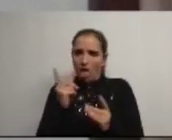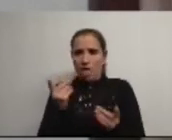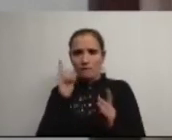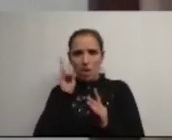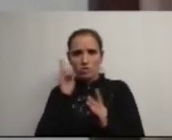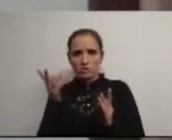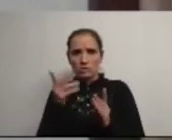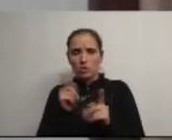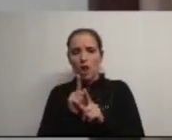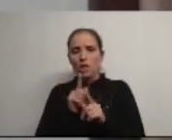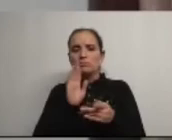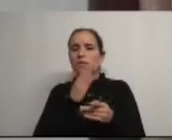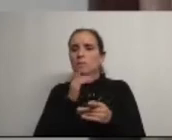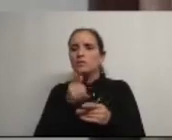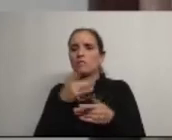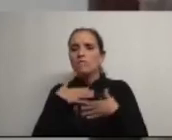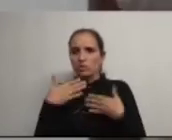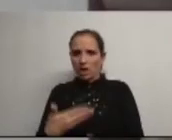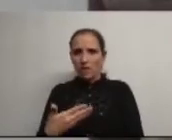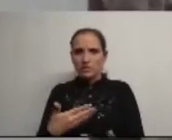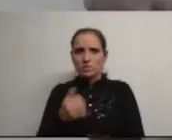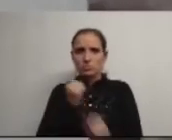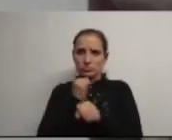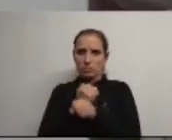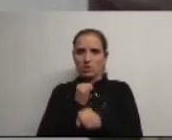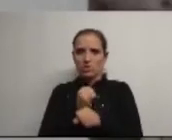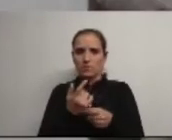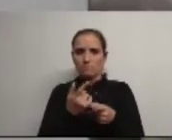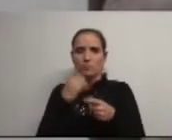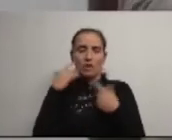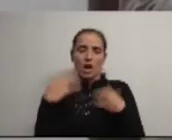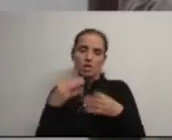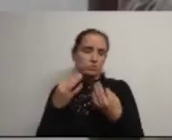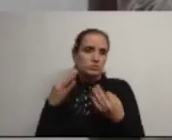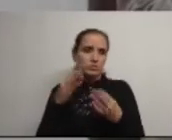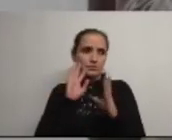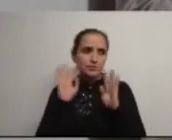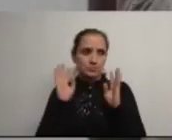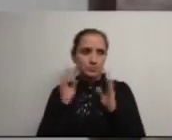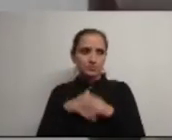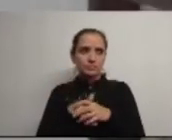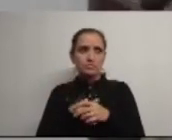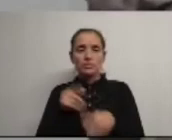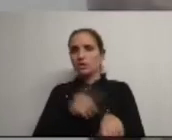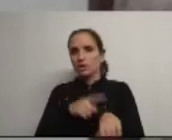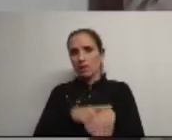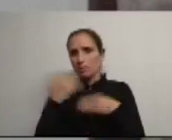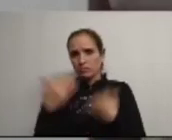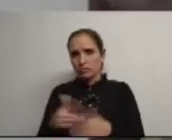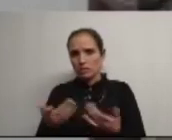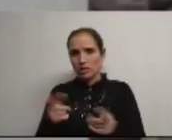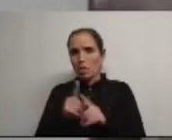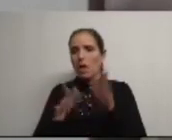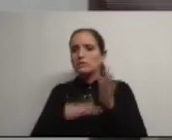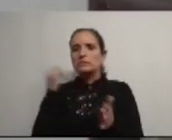ficar dependente de vontades autárquicas que são por natureza temporárias não